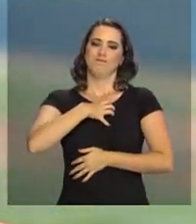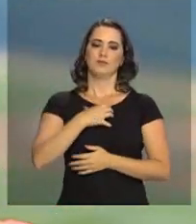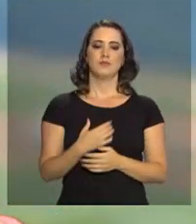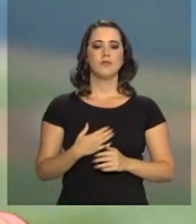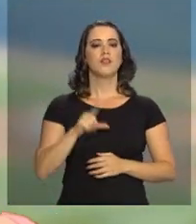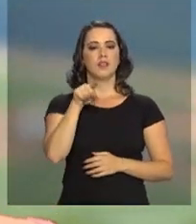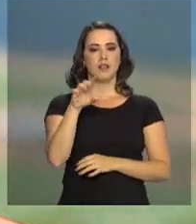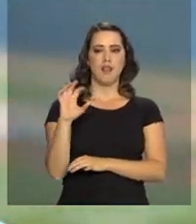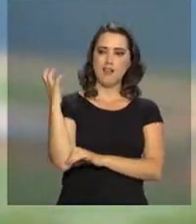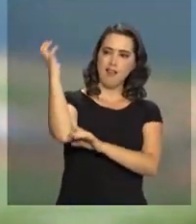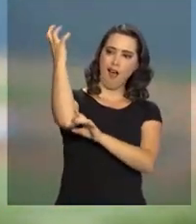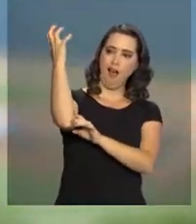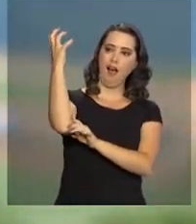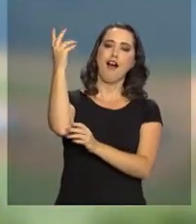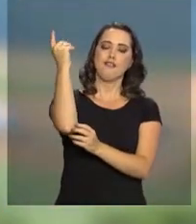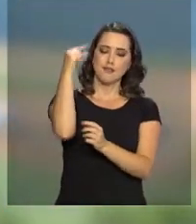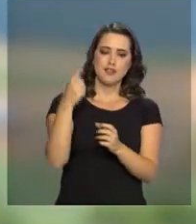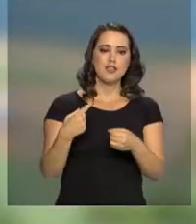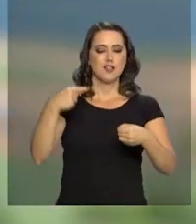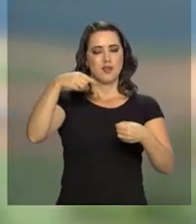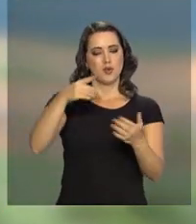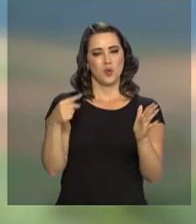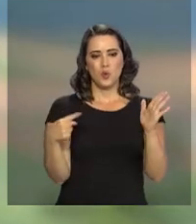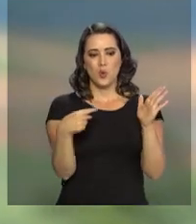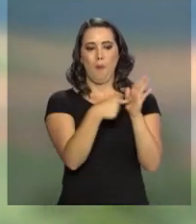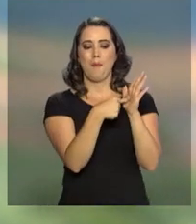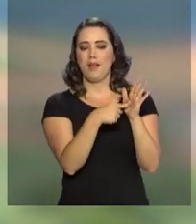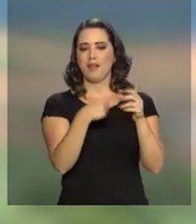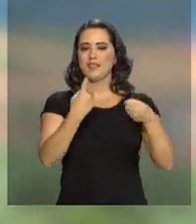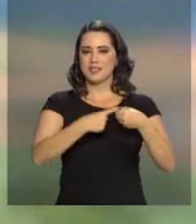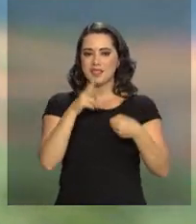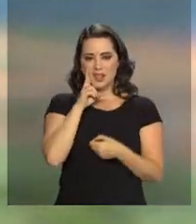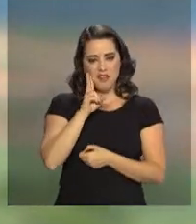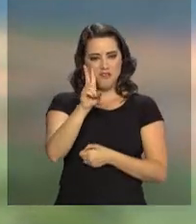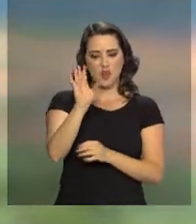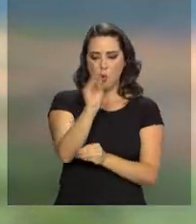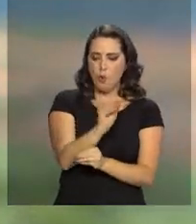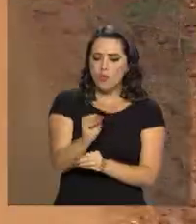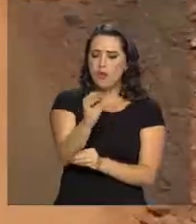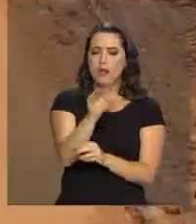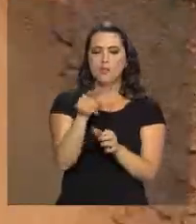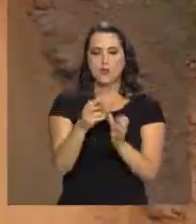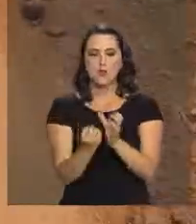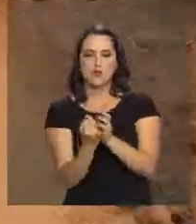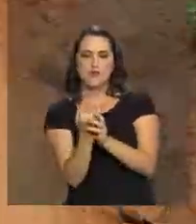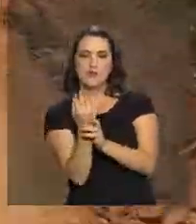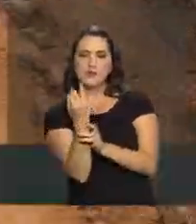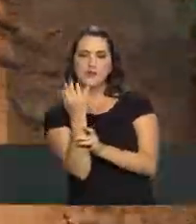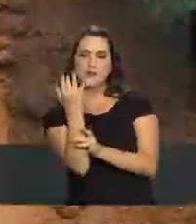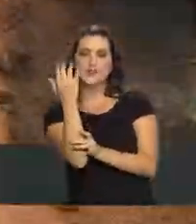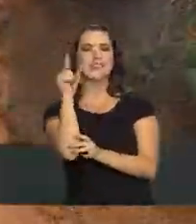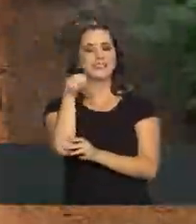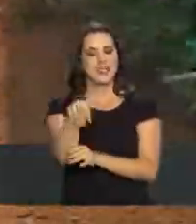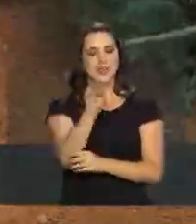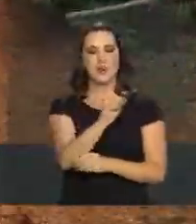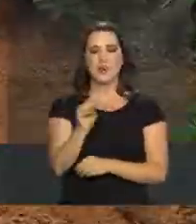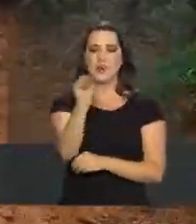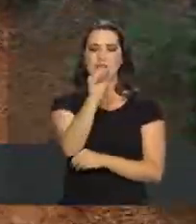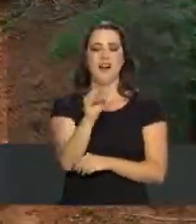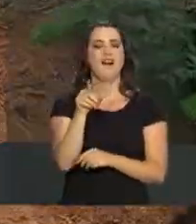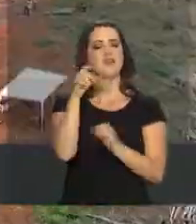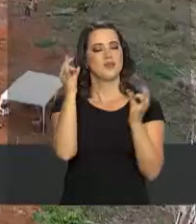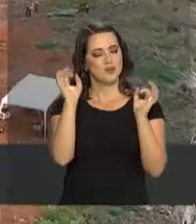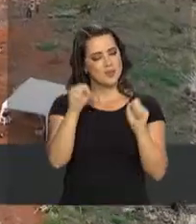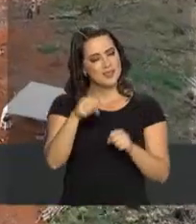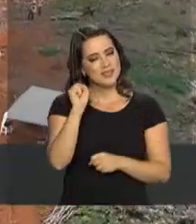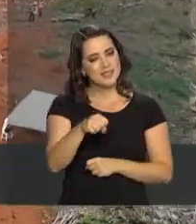E a castanheira vai estar lá no meio da cidade? Com certeza. Você já viu a muda dela, está muito bem criada e ela vai ser muito bem cuidada.